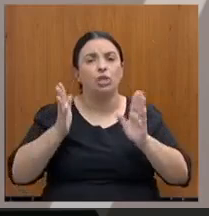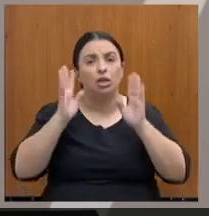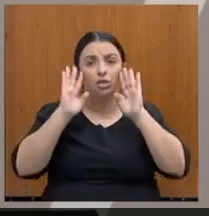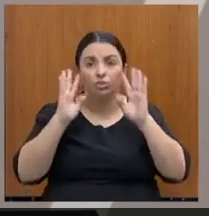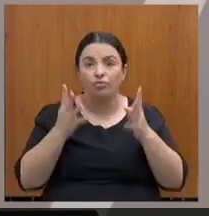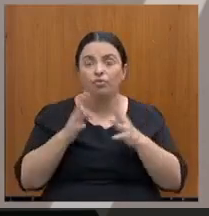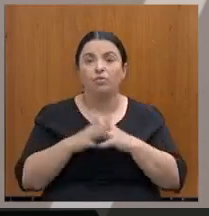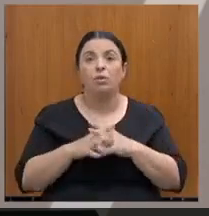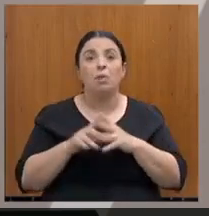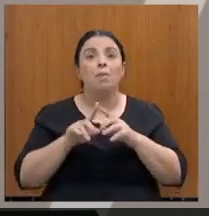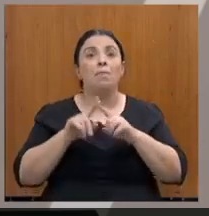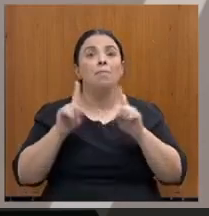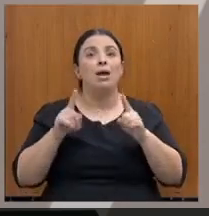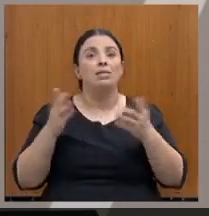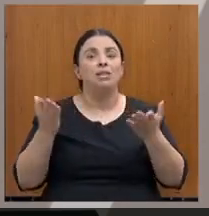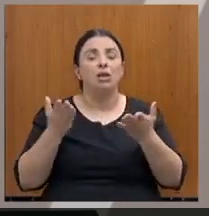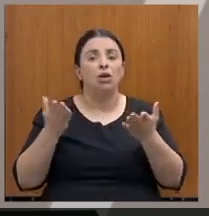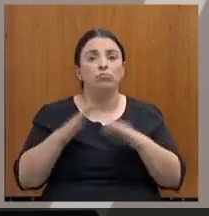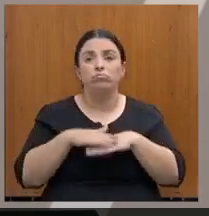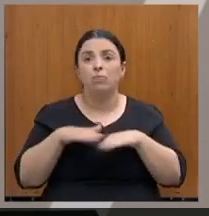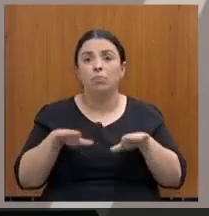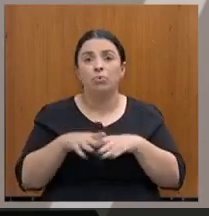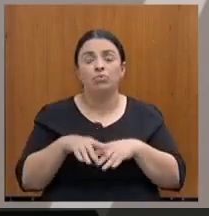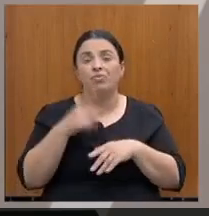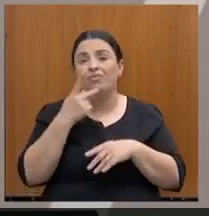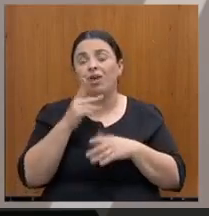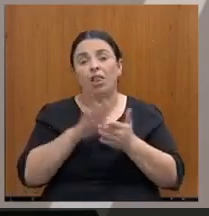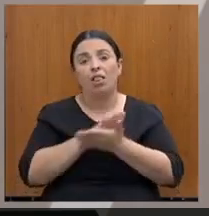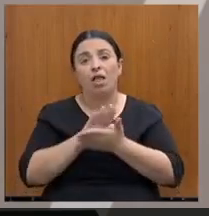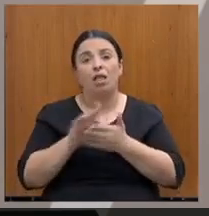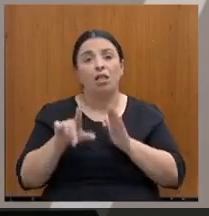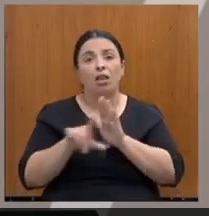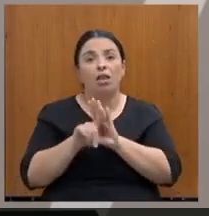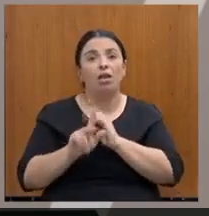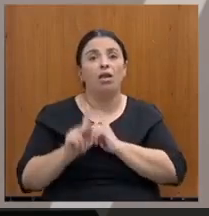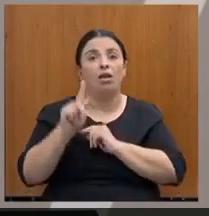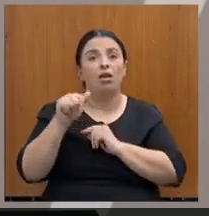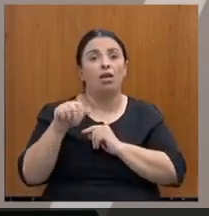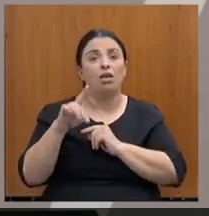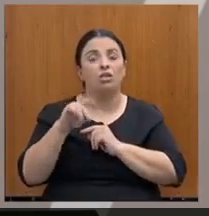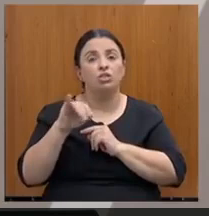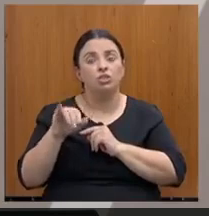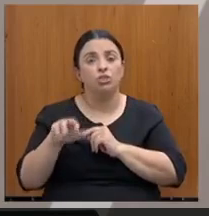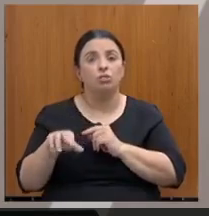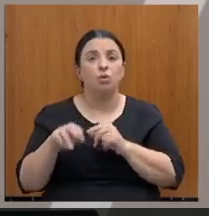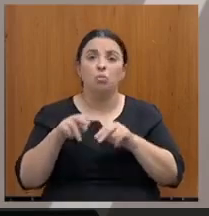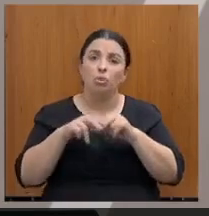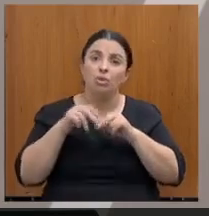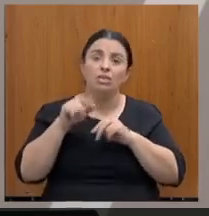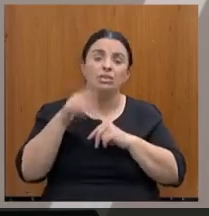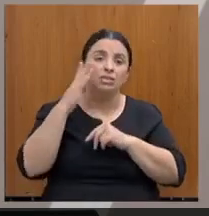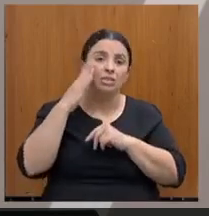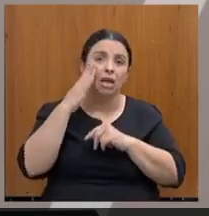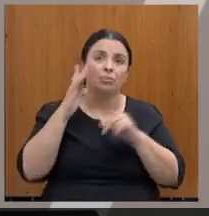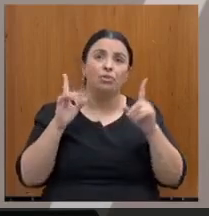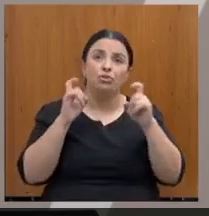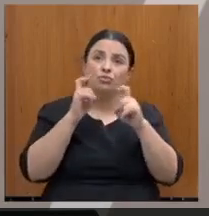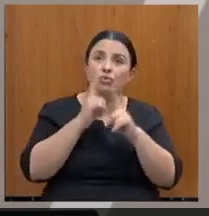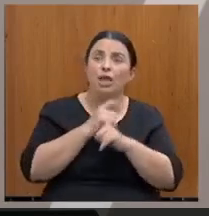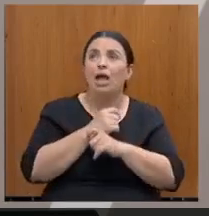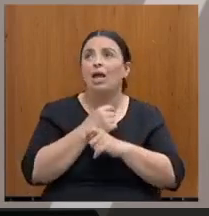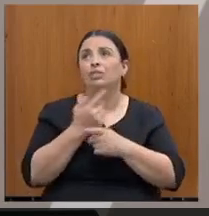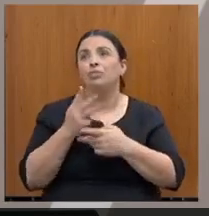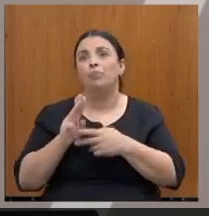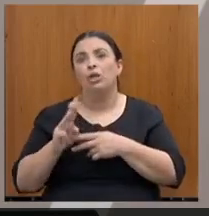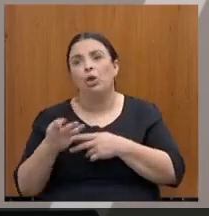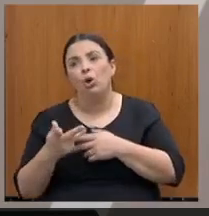não ouvimos mais falar da Lei Candir, porque a gente sabe das dificuldades de receber aqueles bilhões, que dá